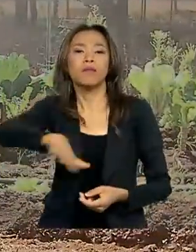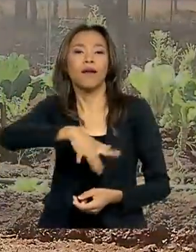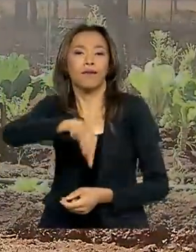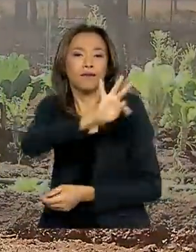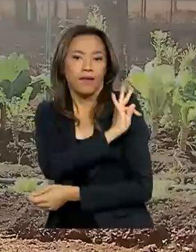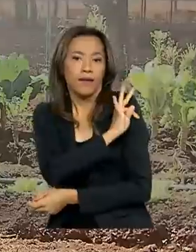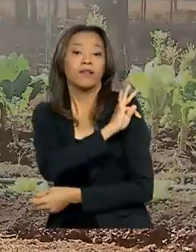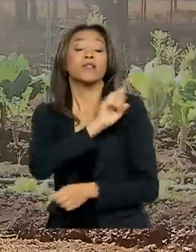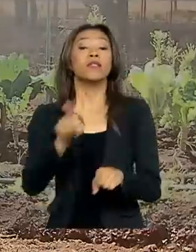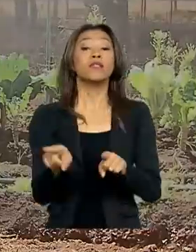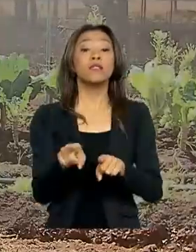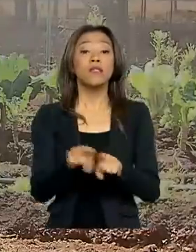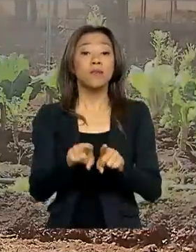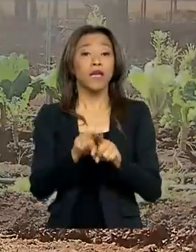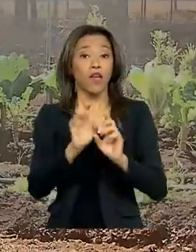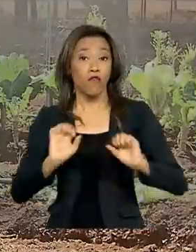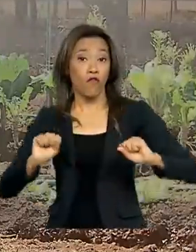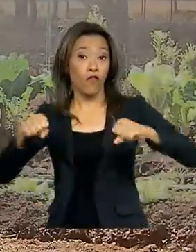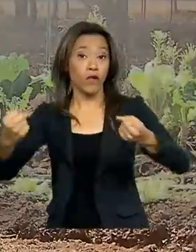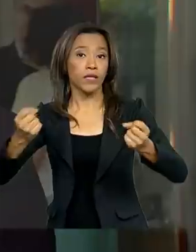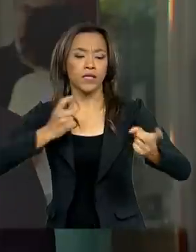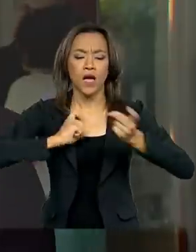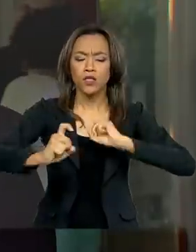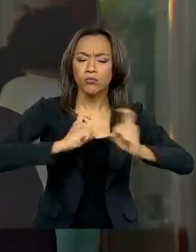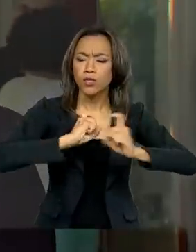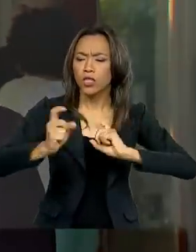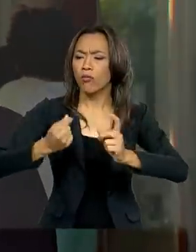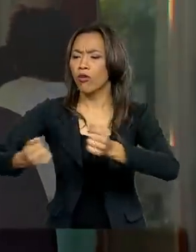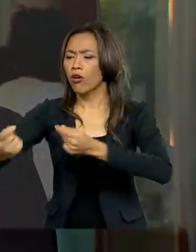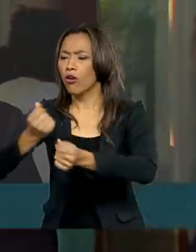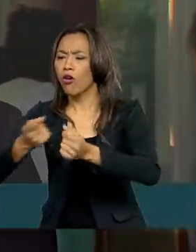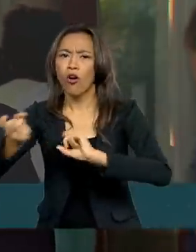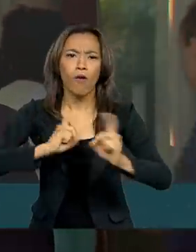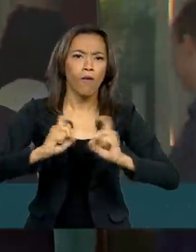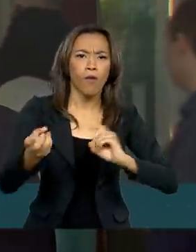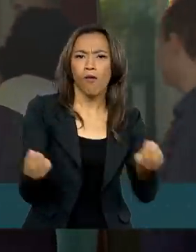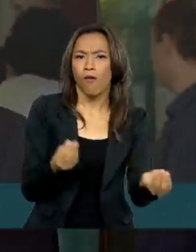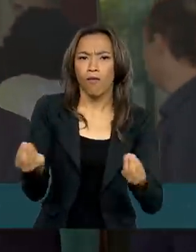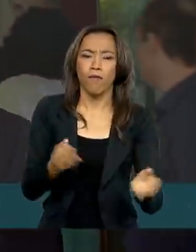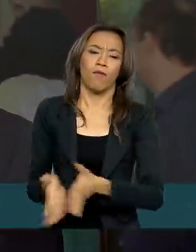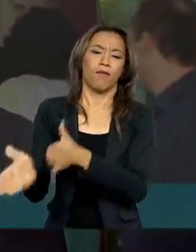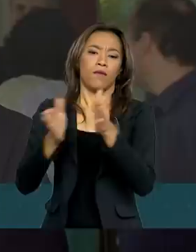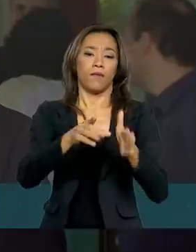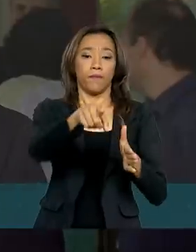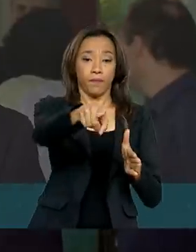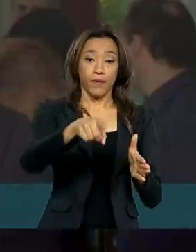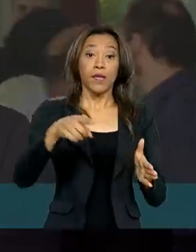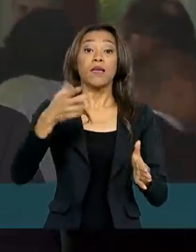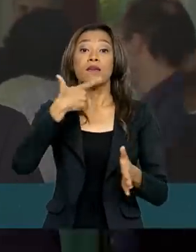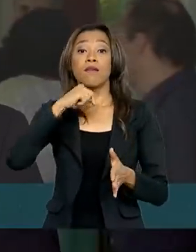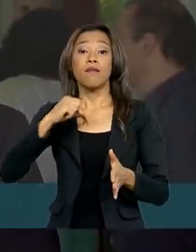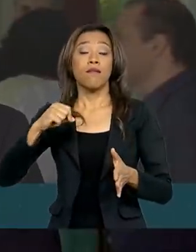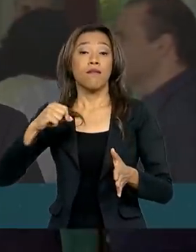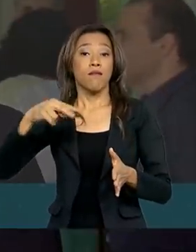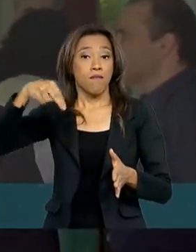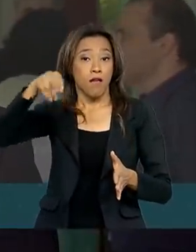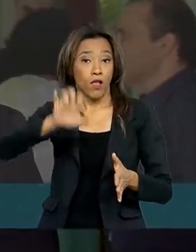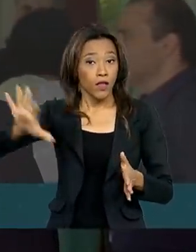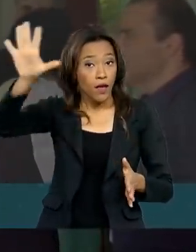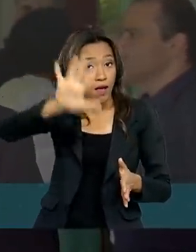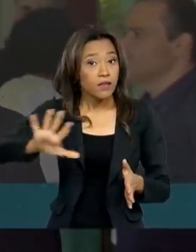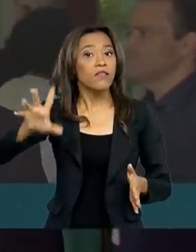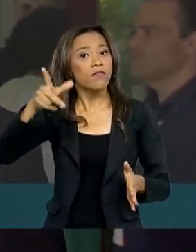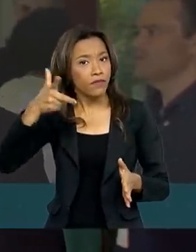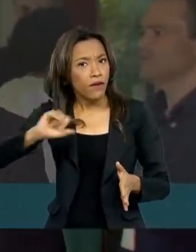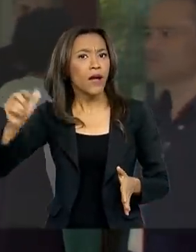também fortalecer a gestão dos negócios. O produtor do nordeste, ele ganha com essa assistência técnica gerencial